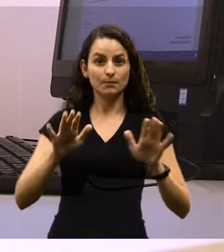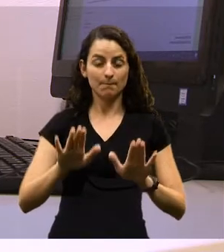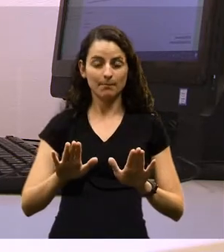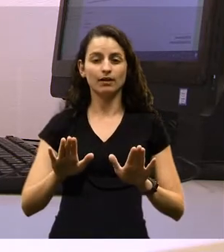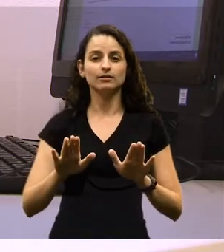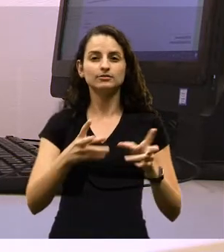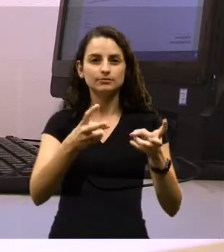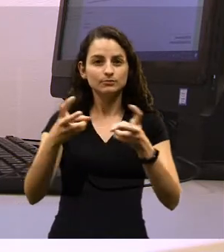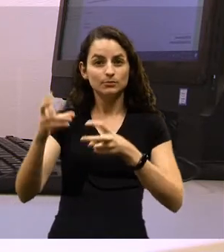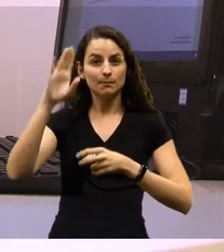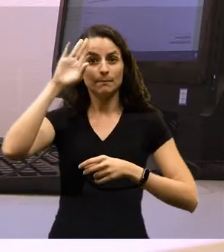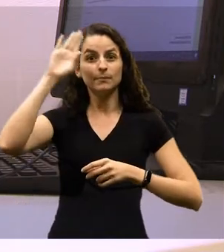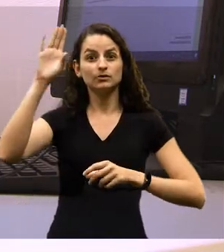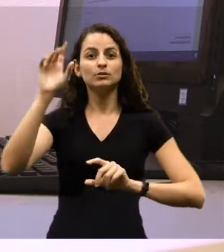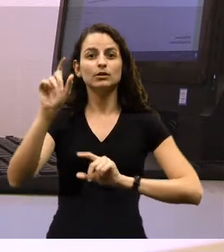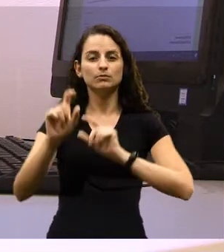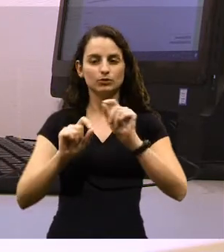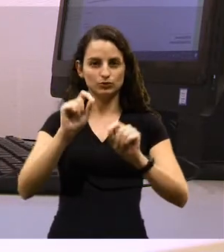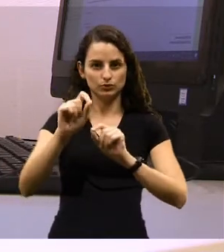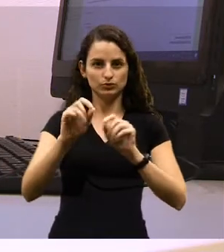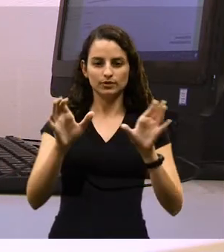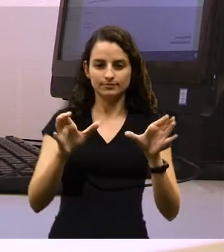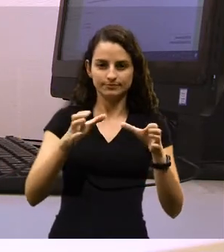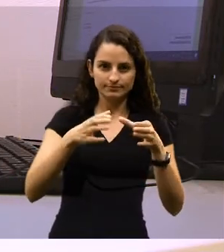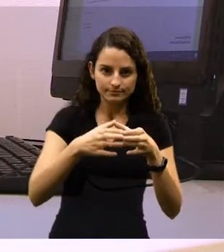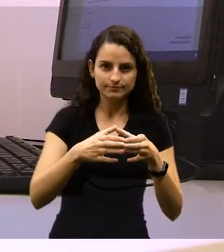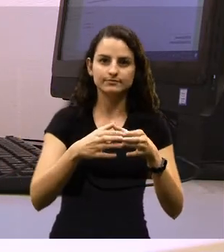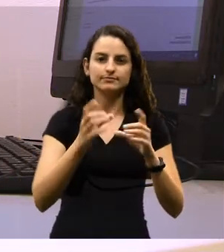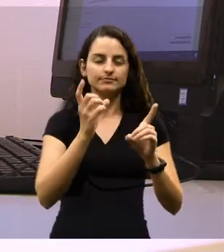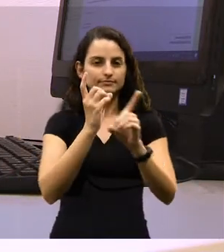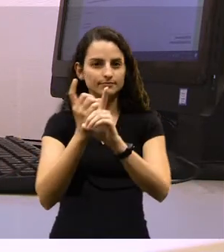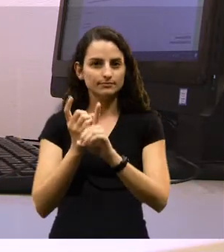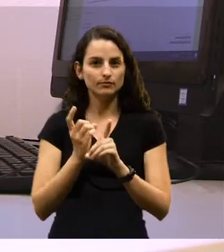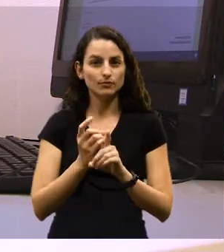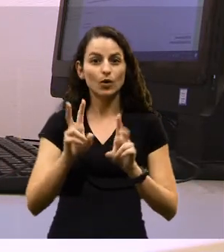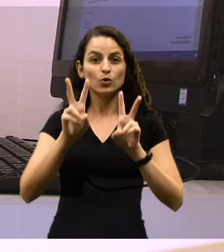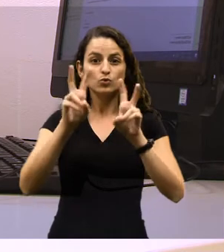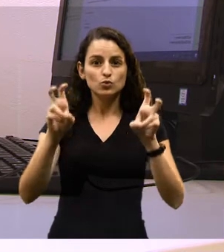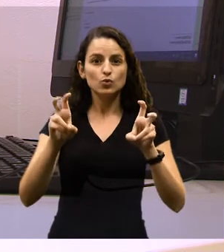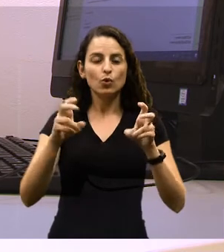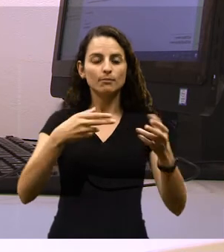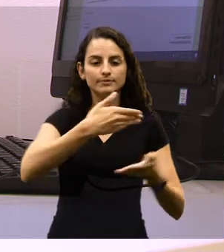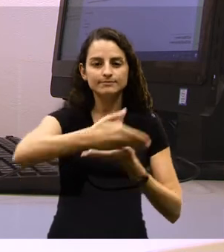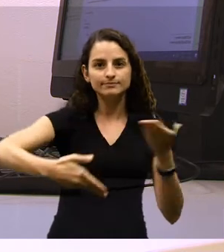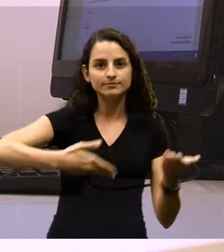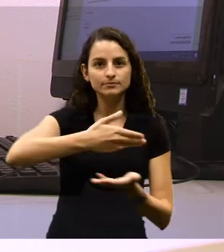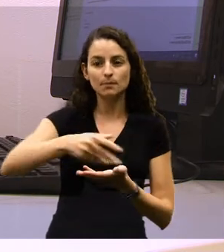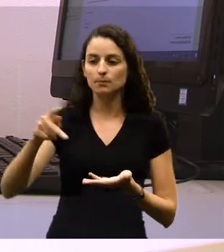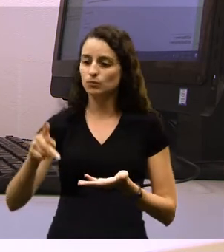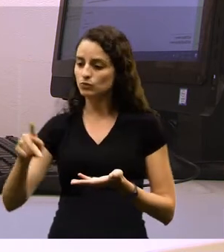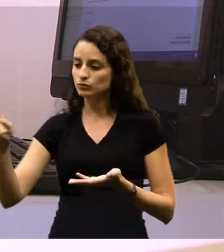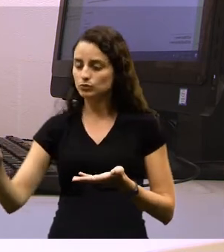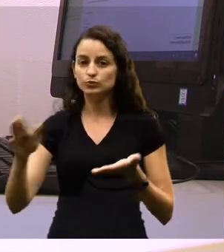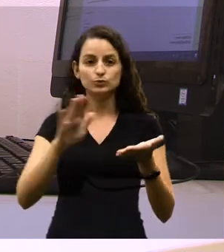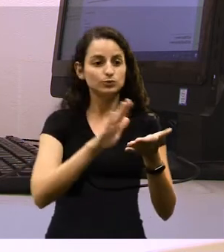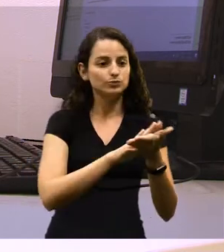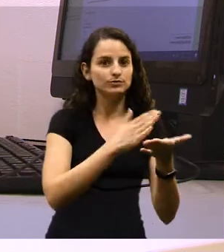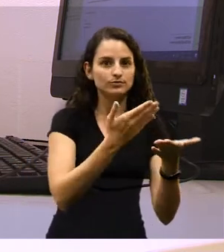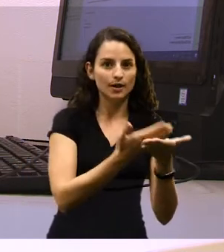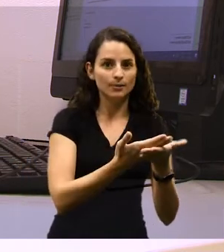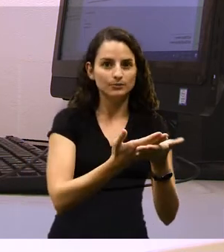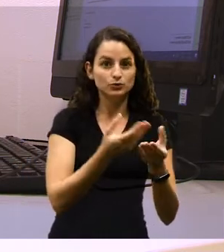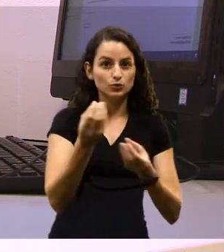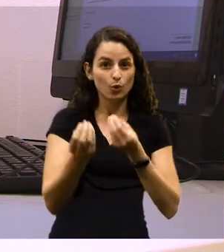principal, que tem sido destacado nos encontros, diz sobre as relações pessoais entre o professor e